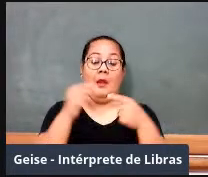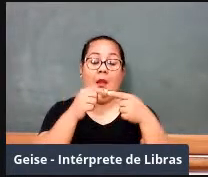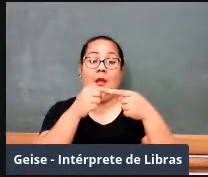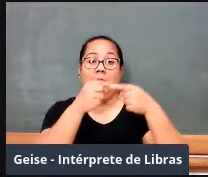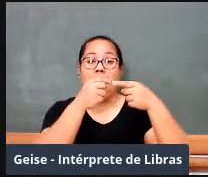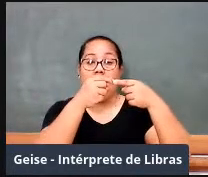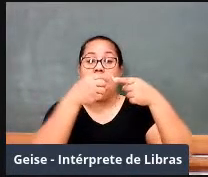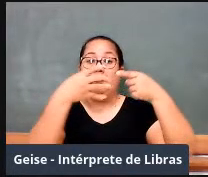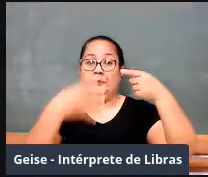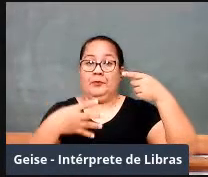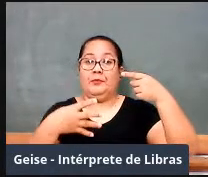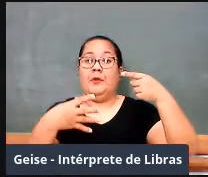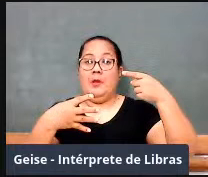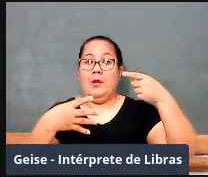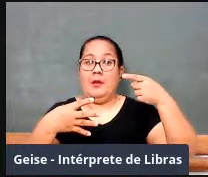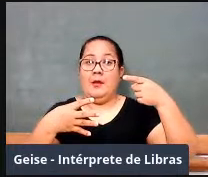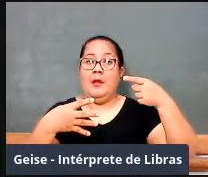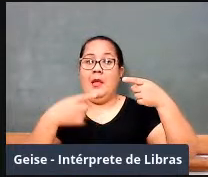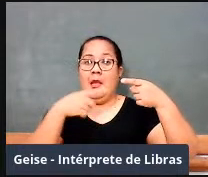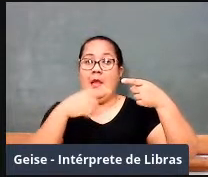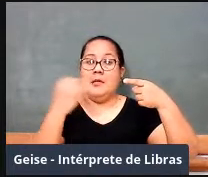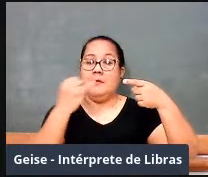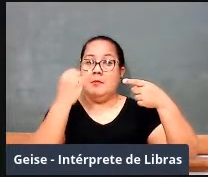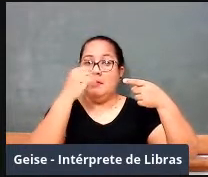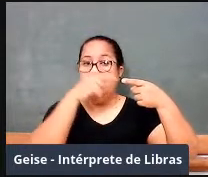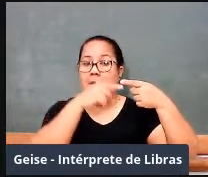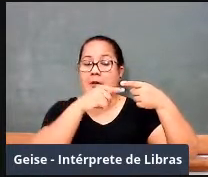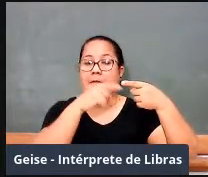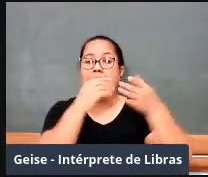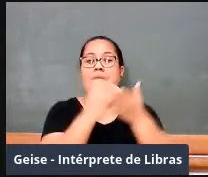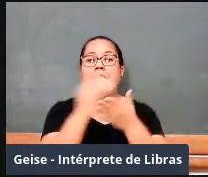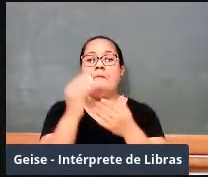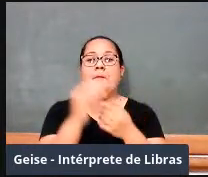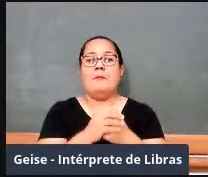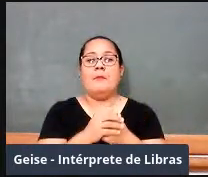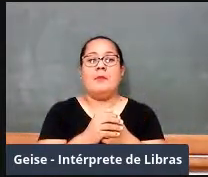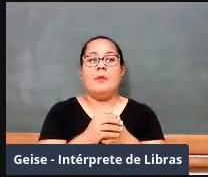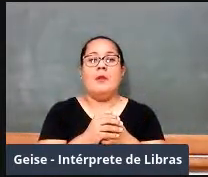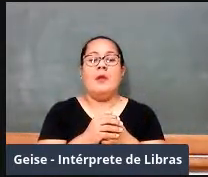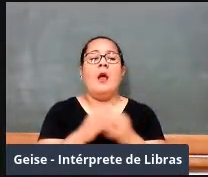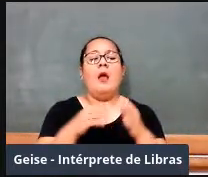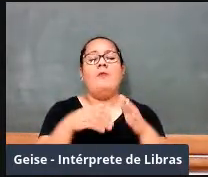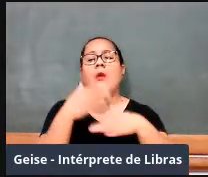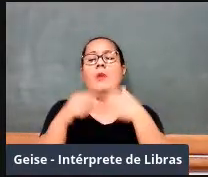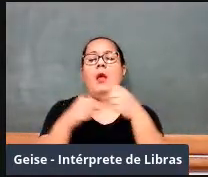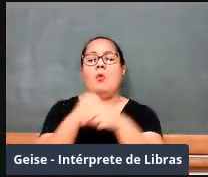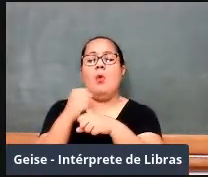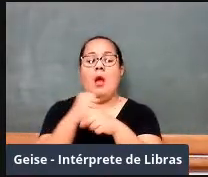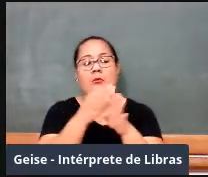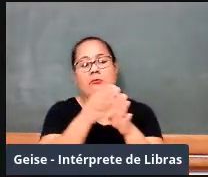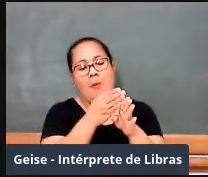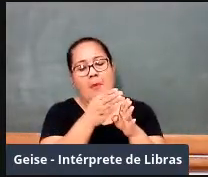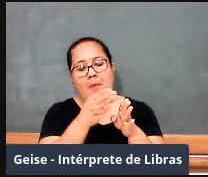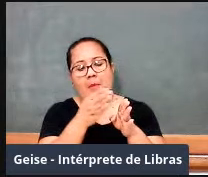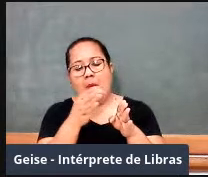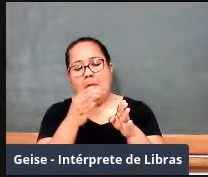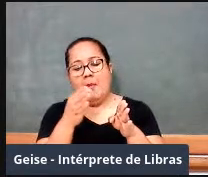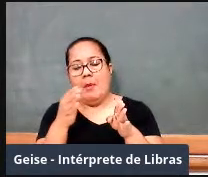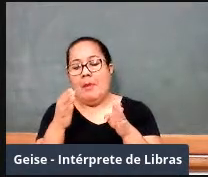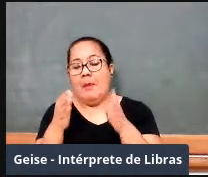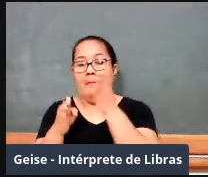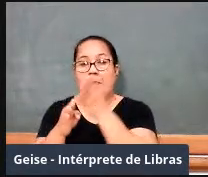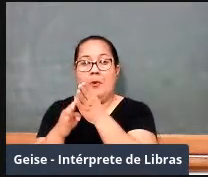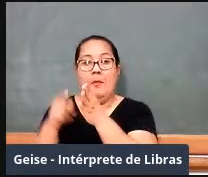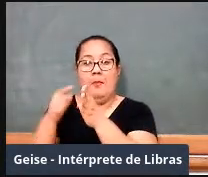minimizar um pouco a questão da geometria euclidiana. Bom, o tempo passa e anos 90, deixa eu andar